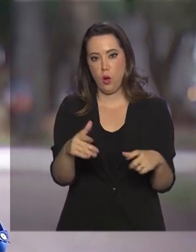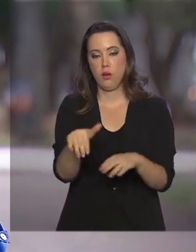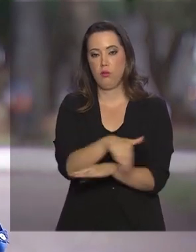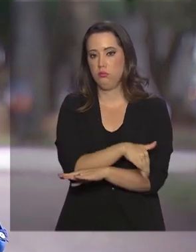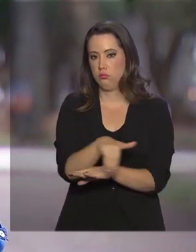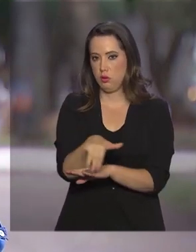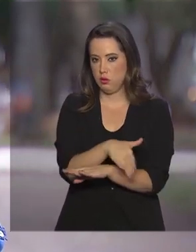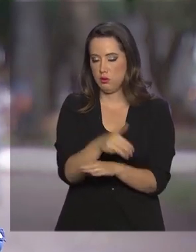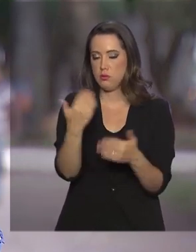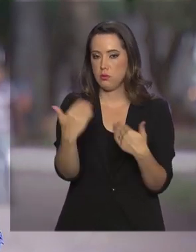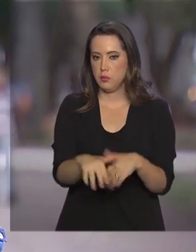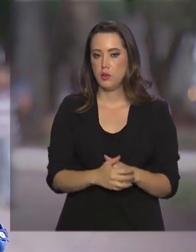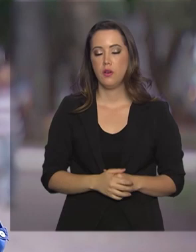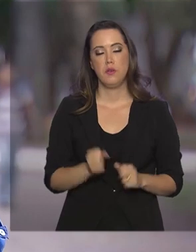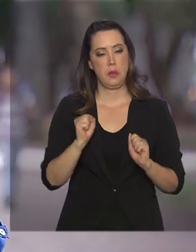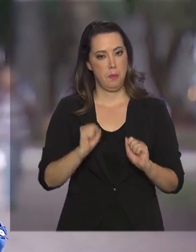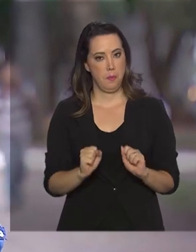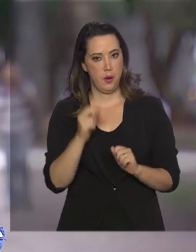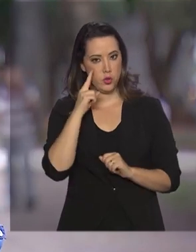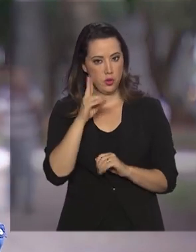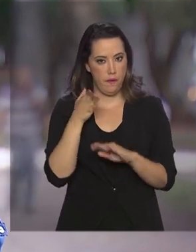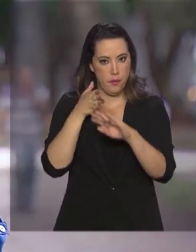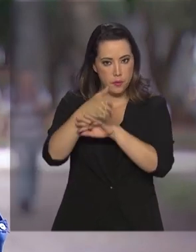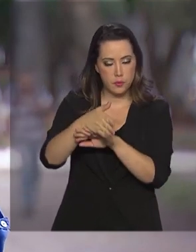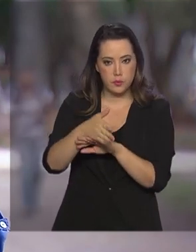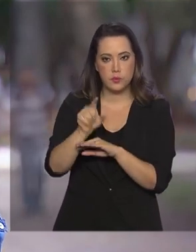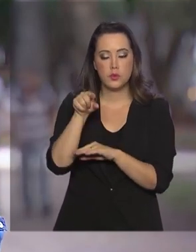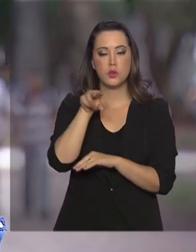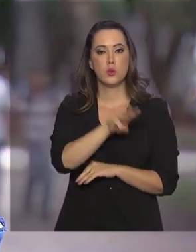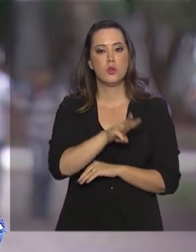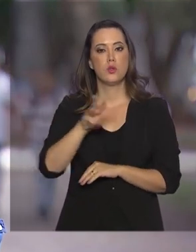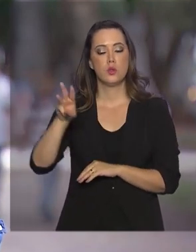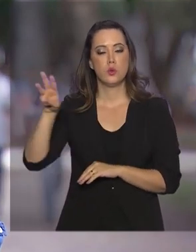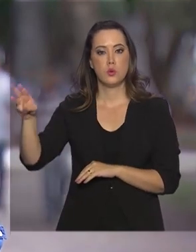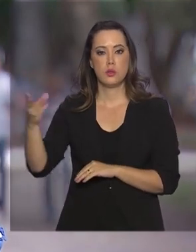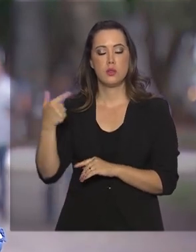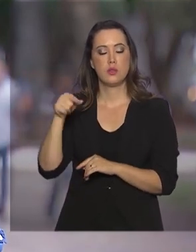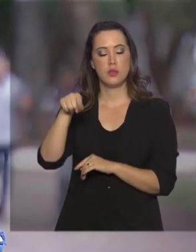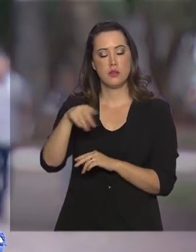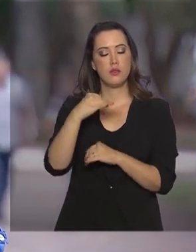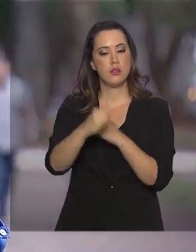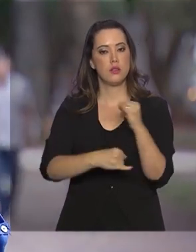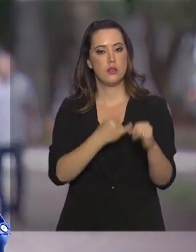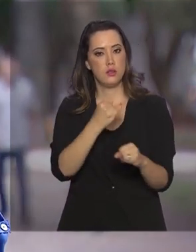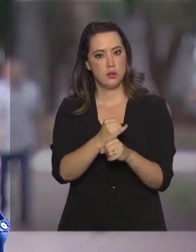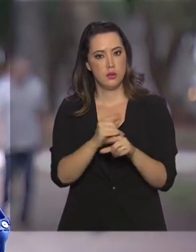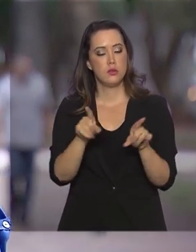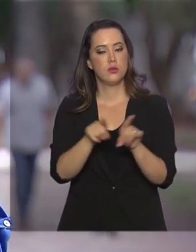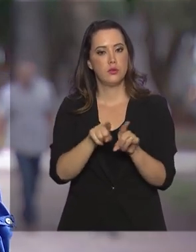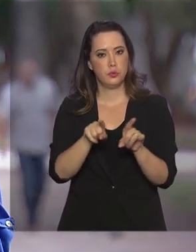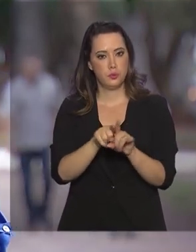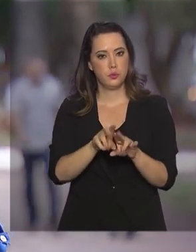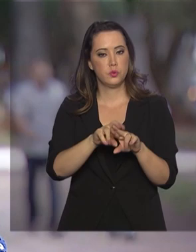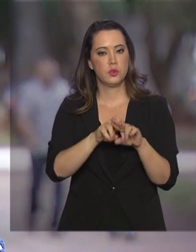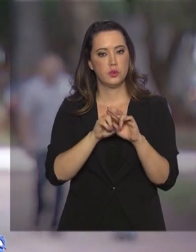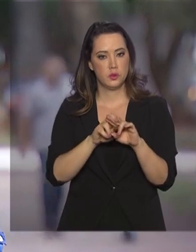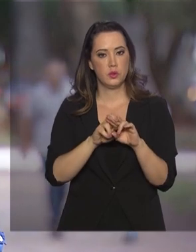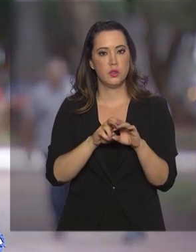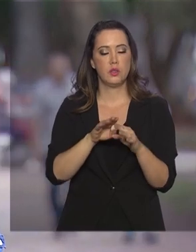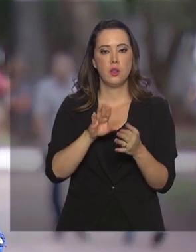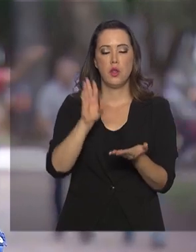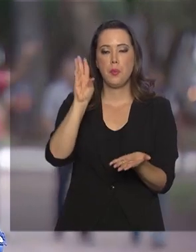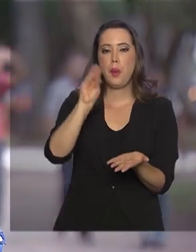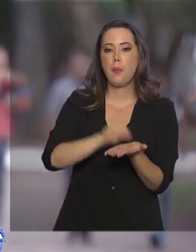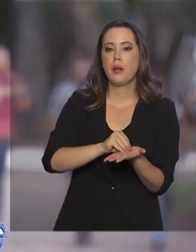pode ser consultado, pode ser acessado na página do participante na internet e também pelo aplicativo